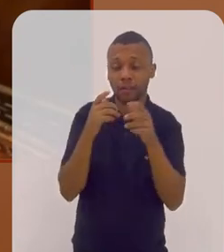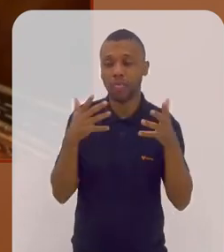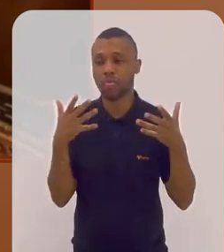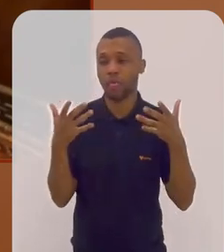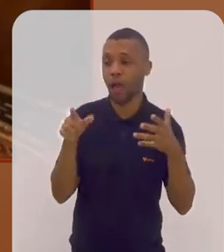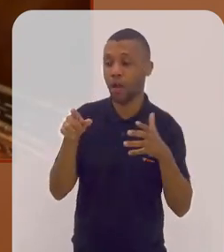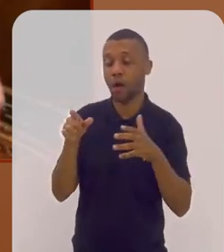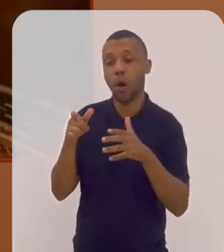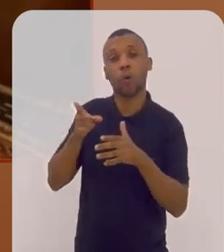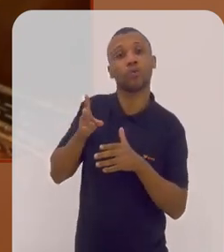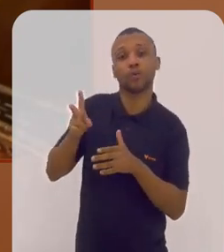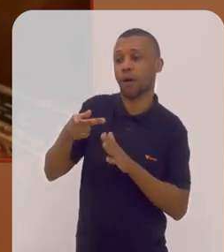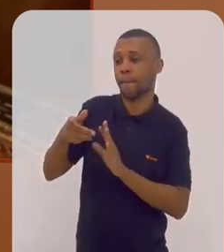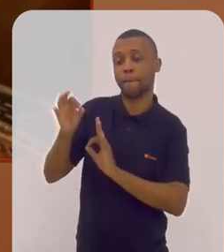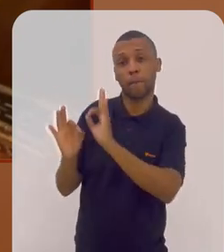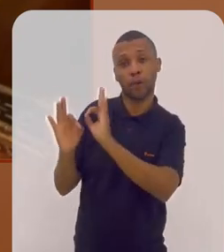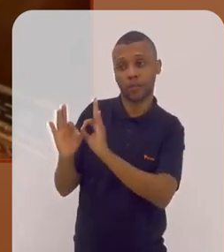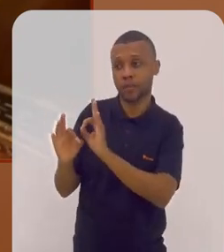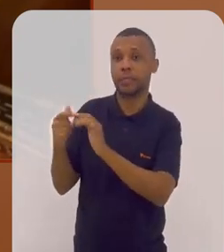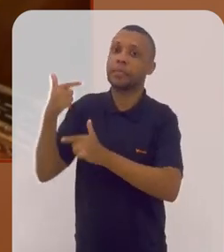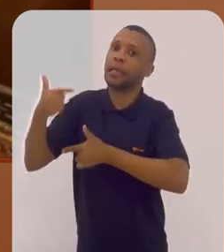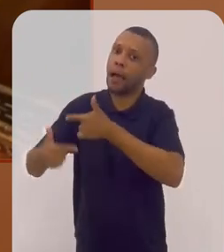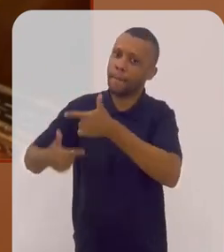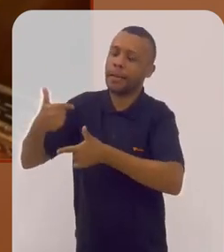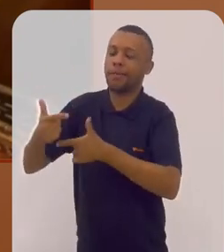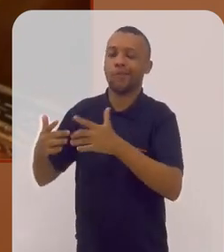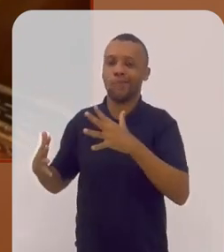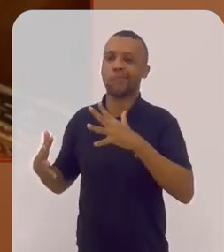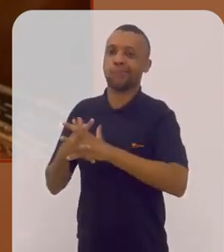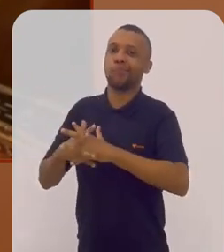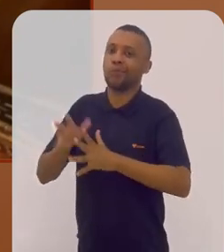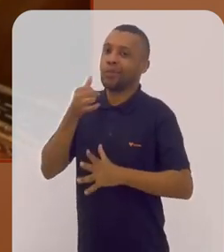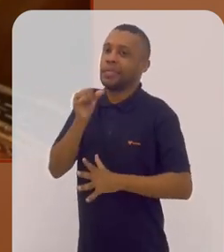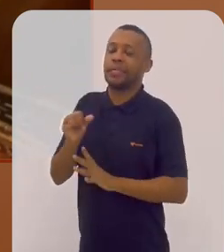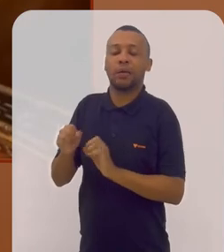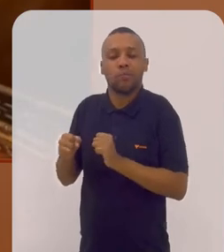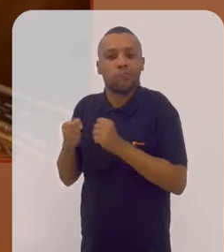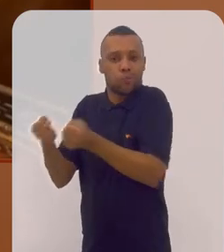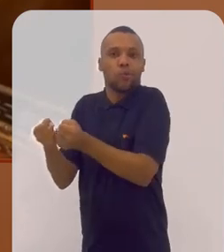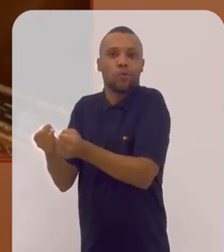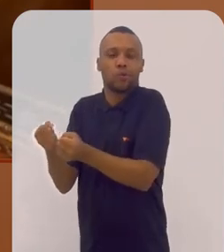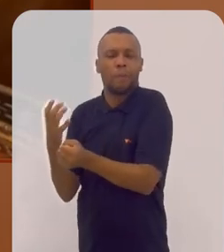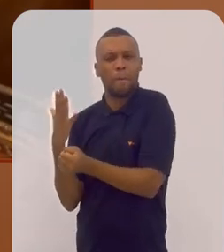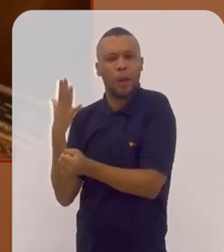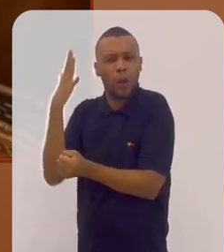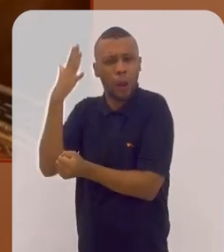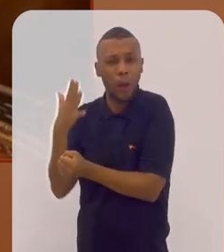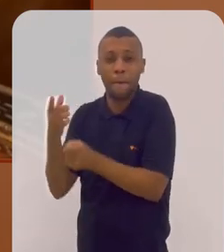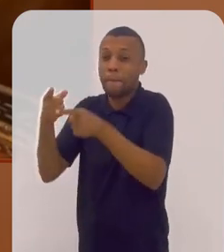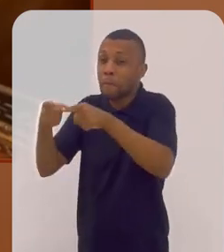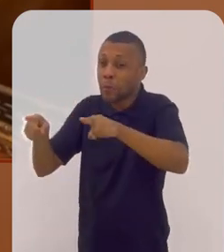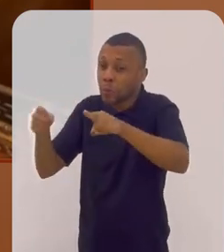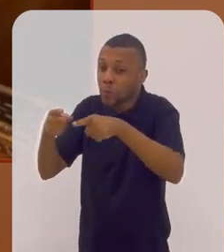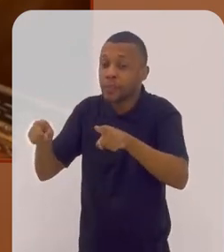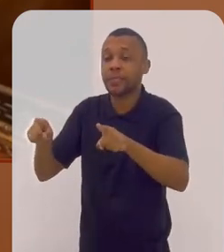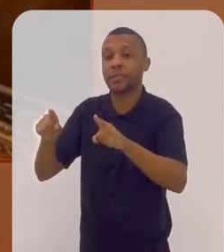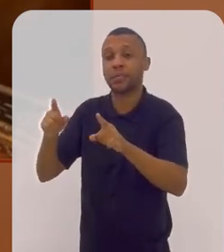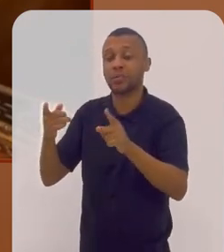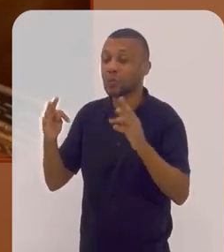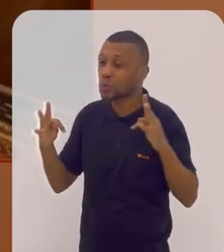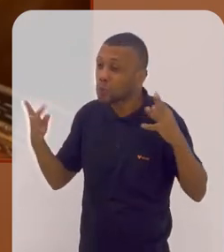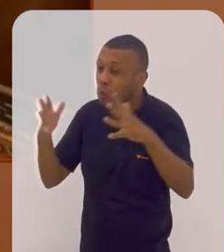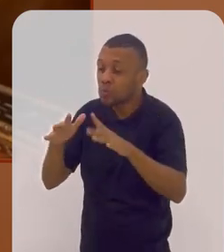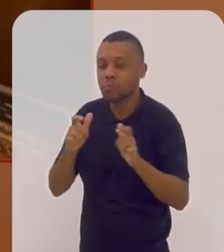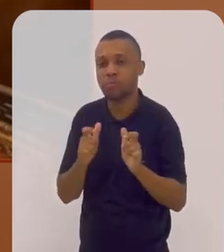difícil de levar adiante um projeto que demandava bastante energia, muitos músicos de todo o mundo